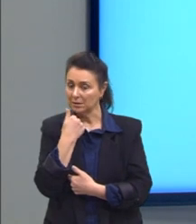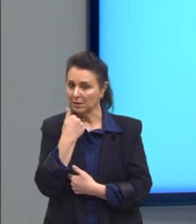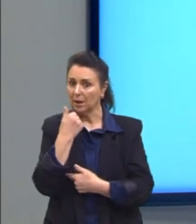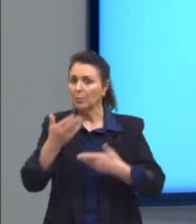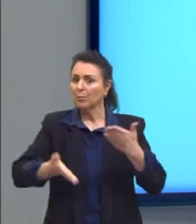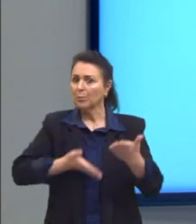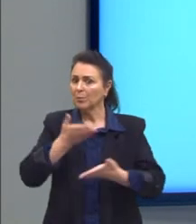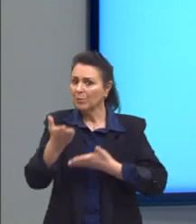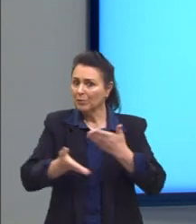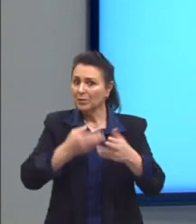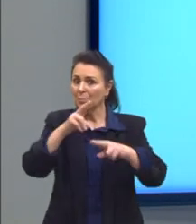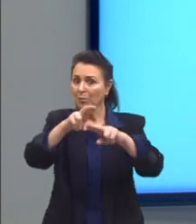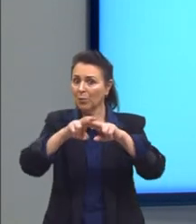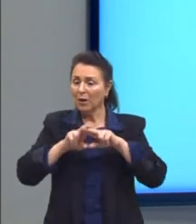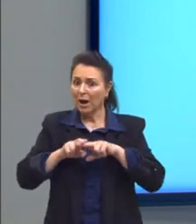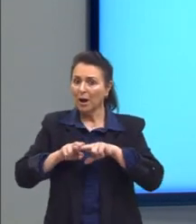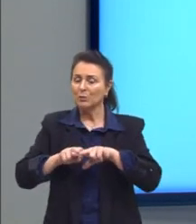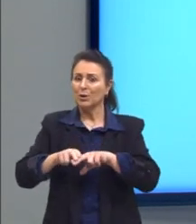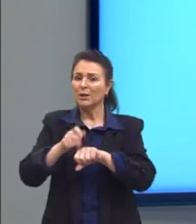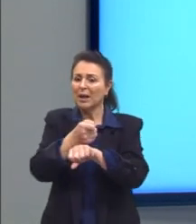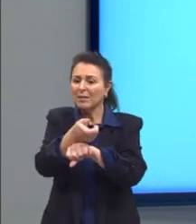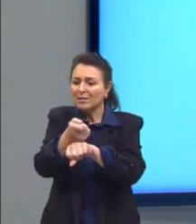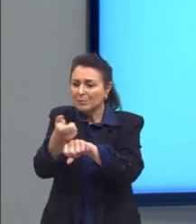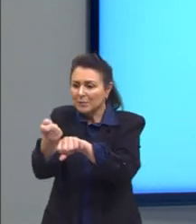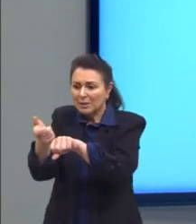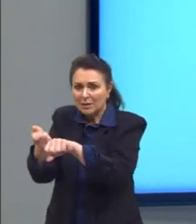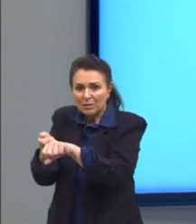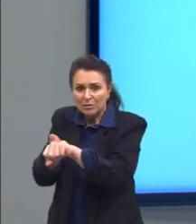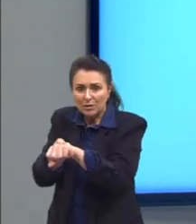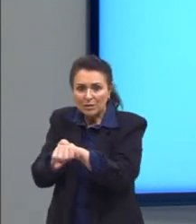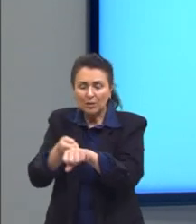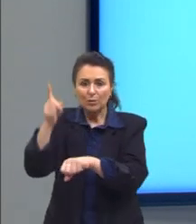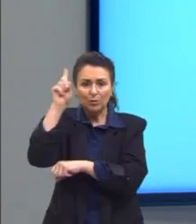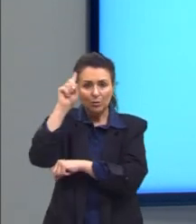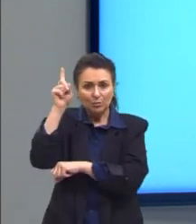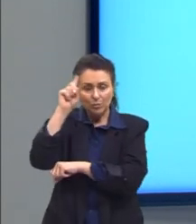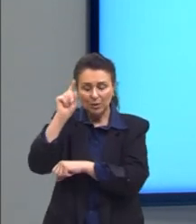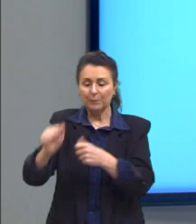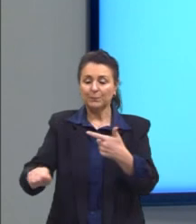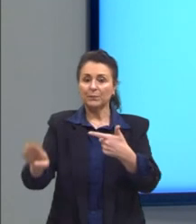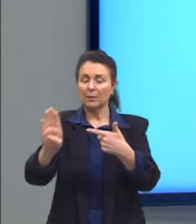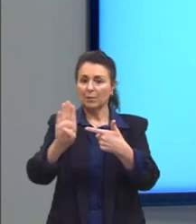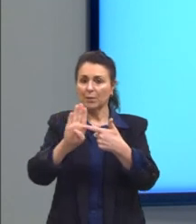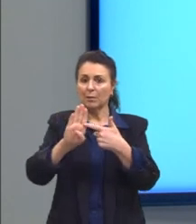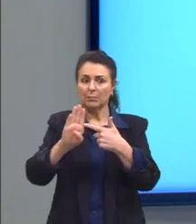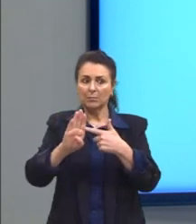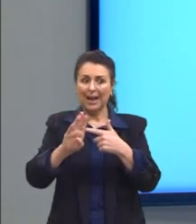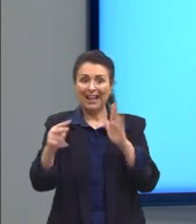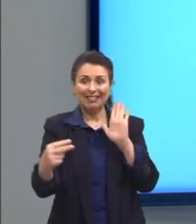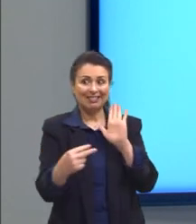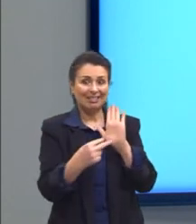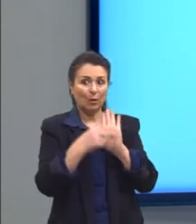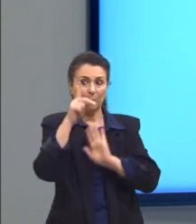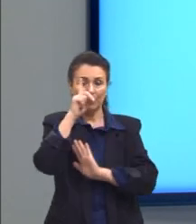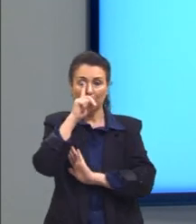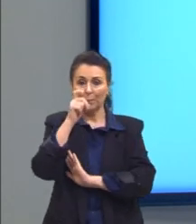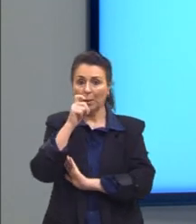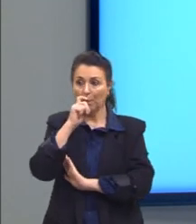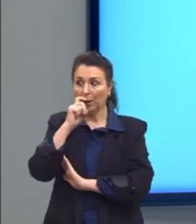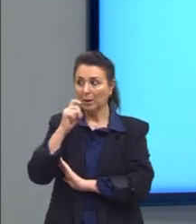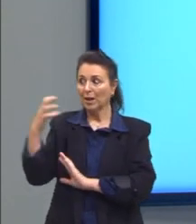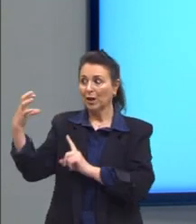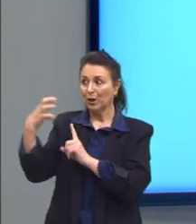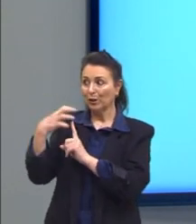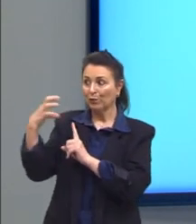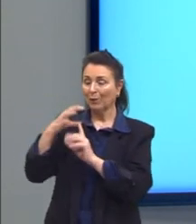presença das mídias de massa em seu cotidiano. Letra B. Alertar os pais sobre a má influência das